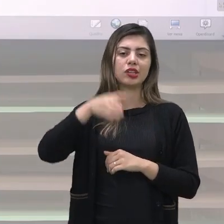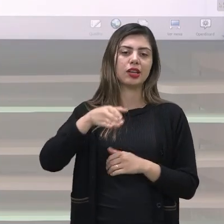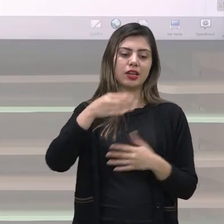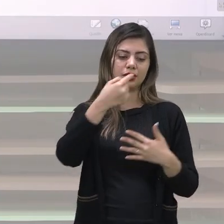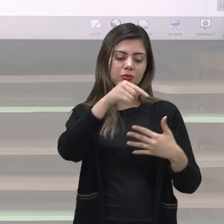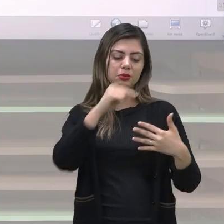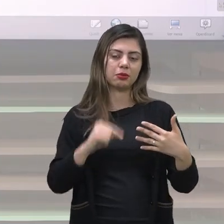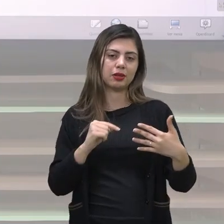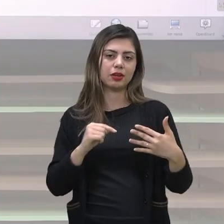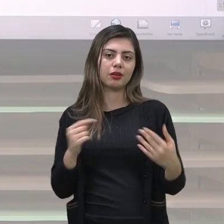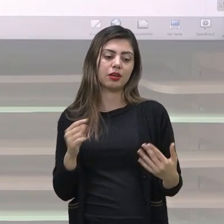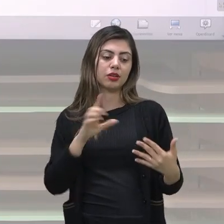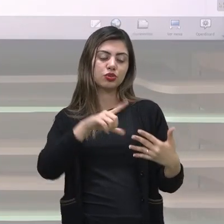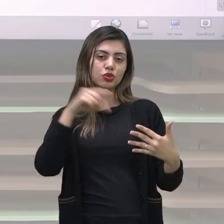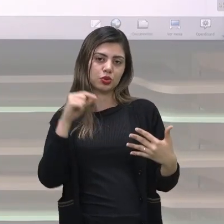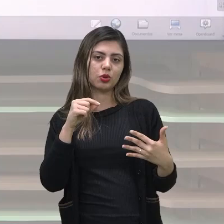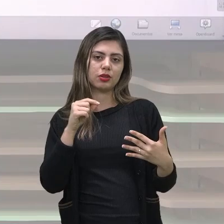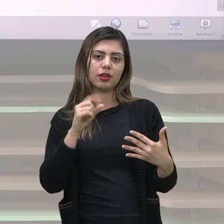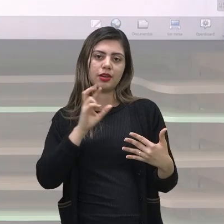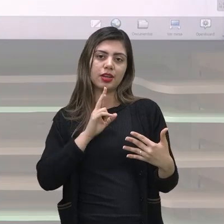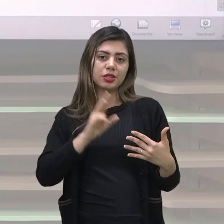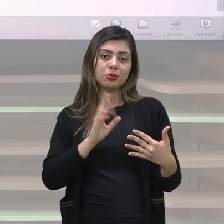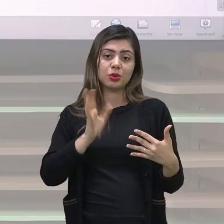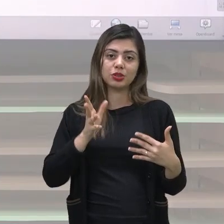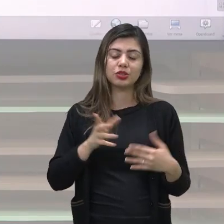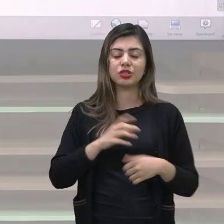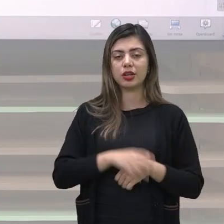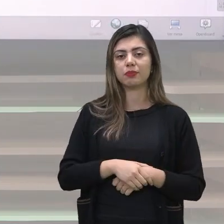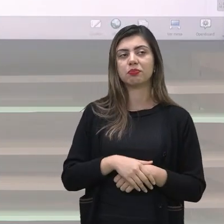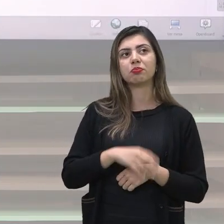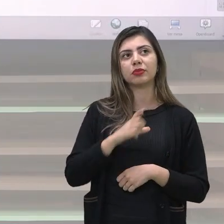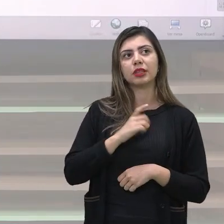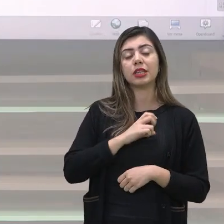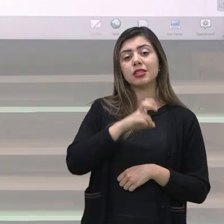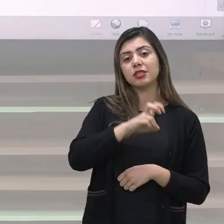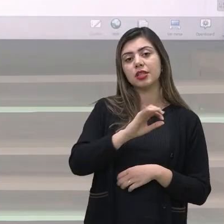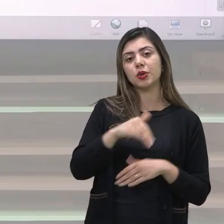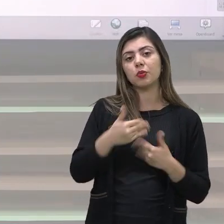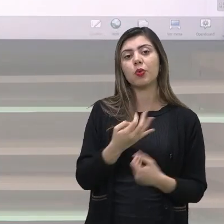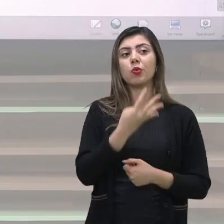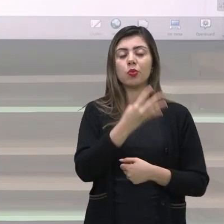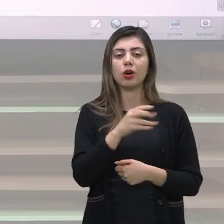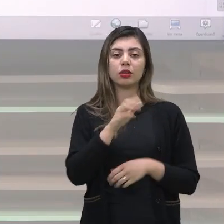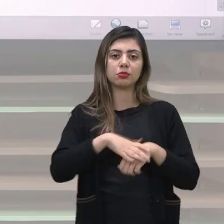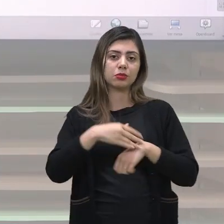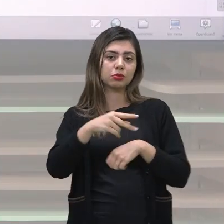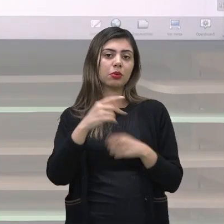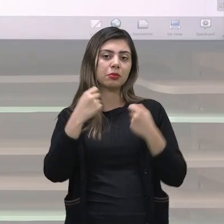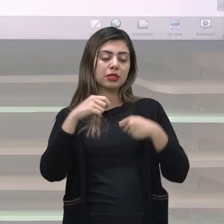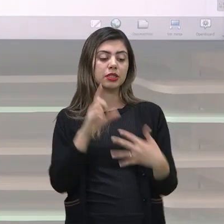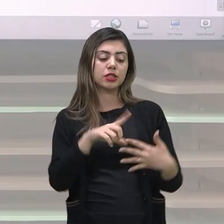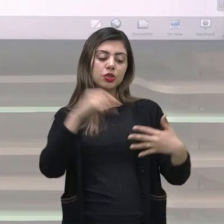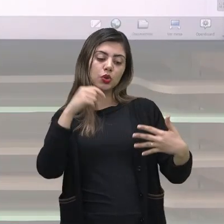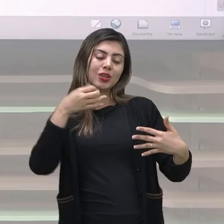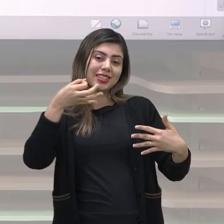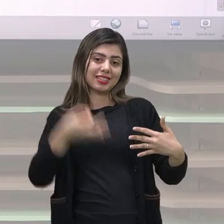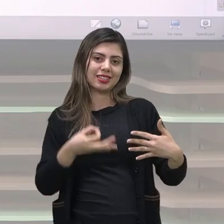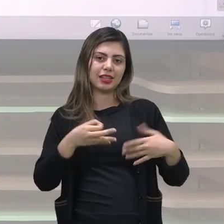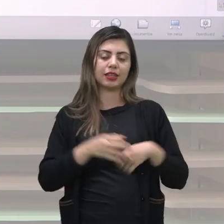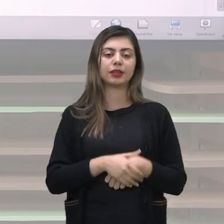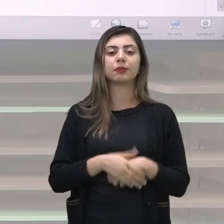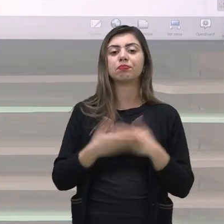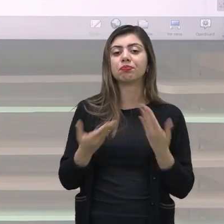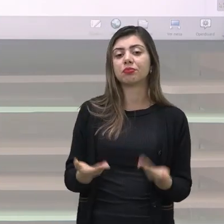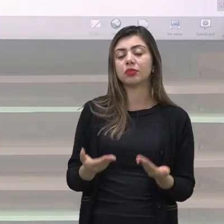seja são questões que possuirão 5 ou 4 alternativas onde você tem que escolher a correta e se